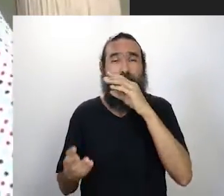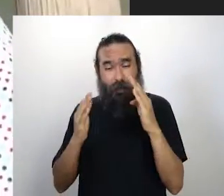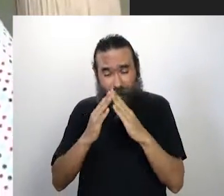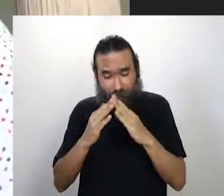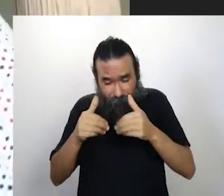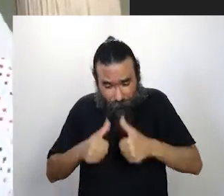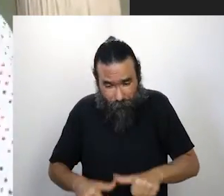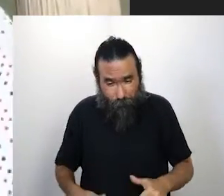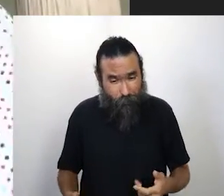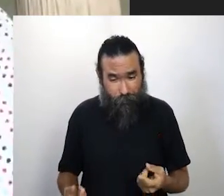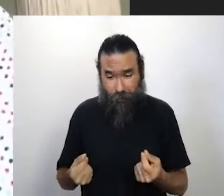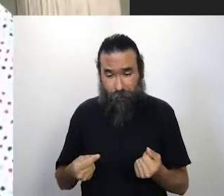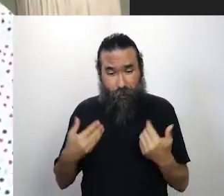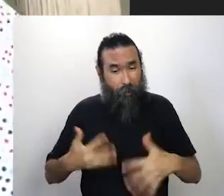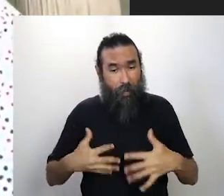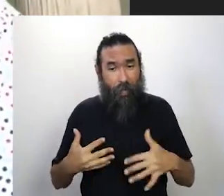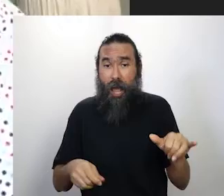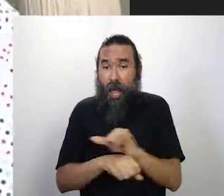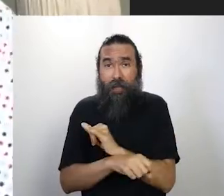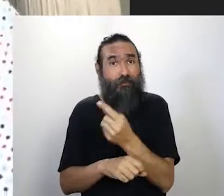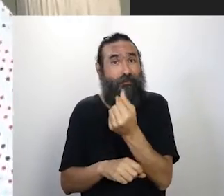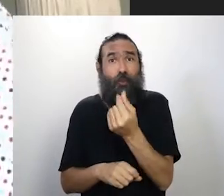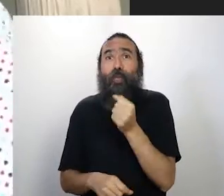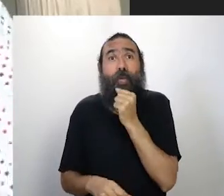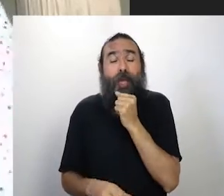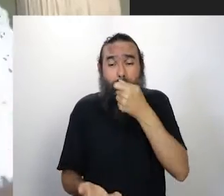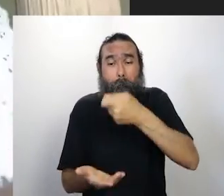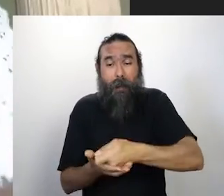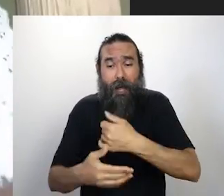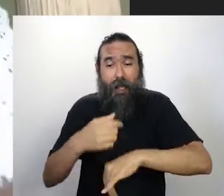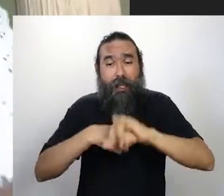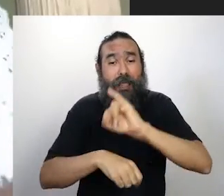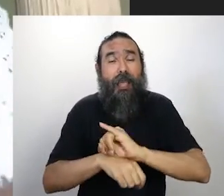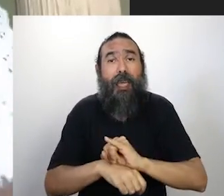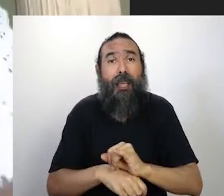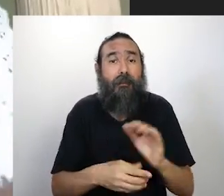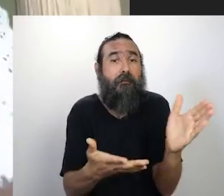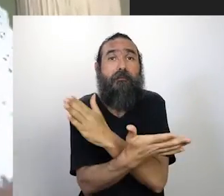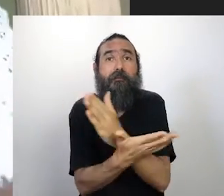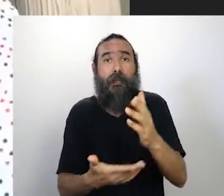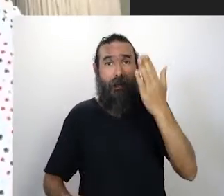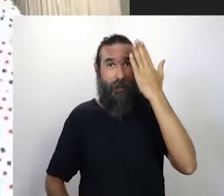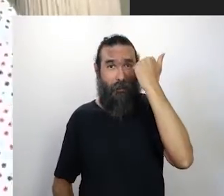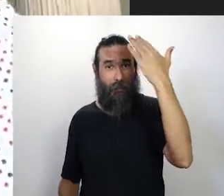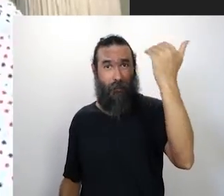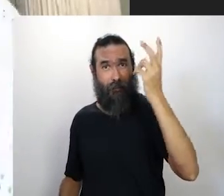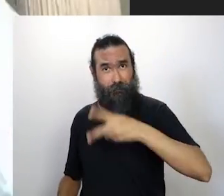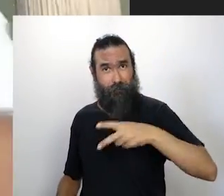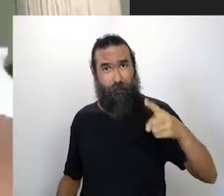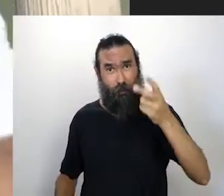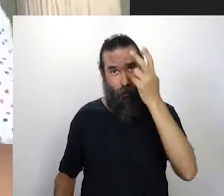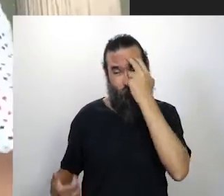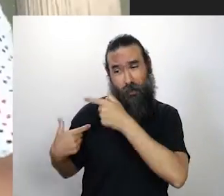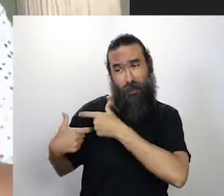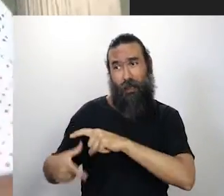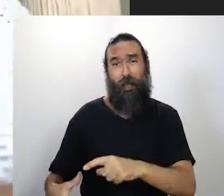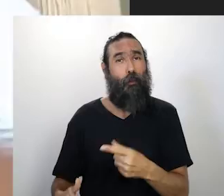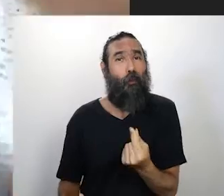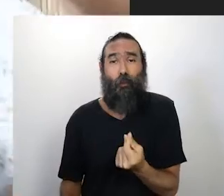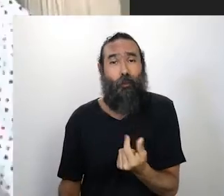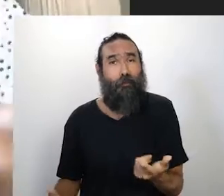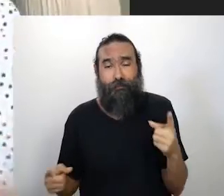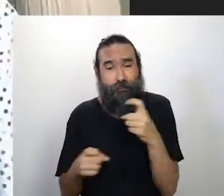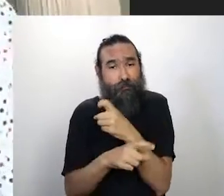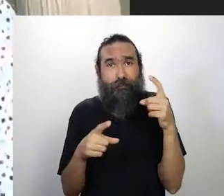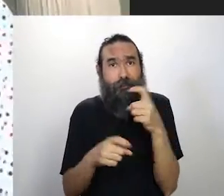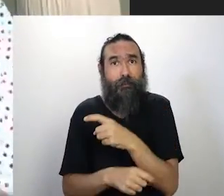para pagar a internet, não tem dinheiro para pagar a internet, os mestres da cultura popular não sabem, alguns editais estão abrindo, mas tem muitas pessoas que não